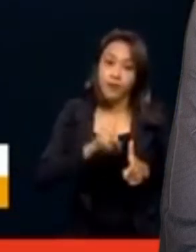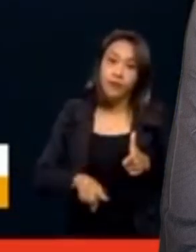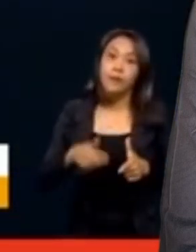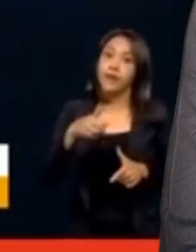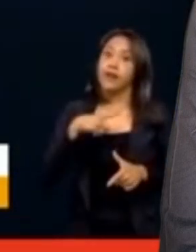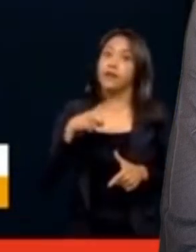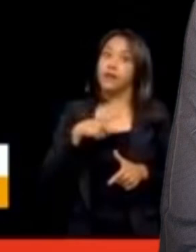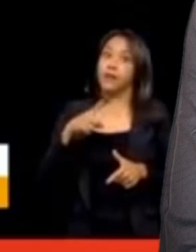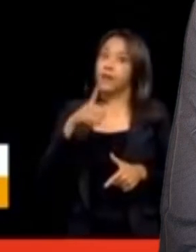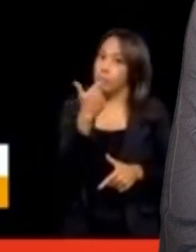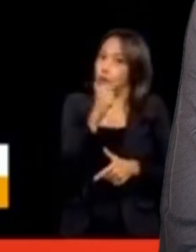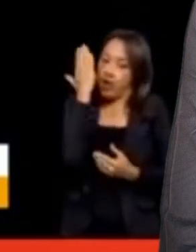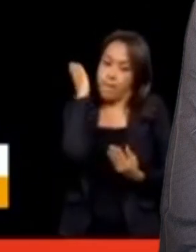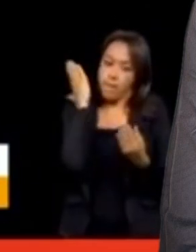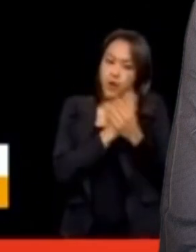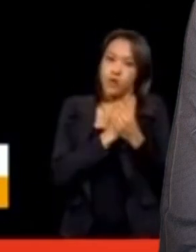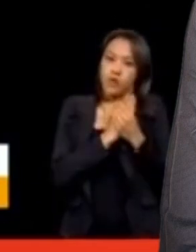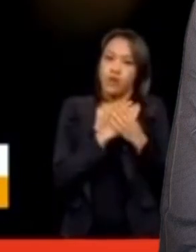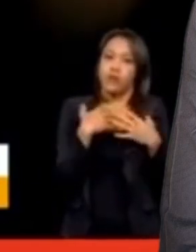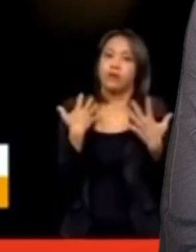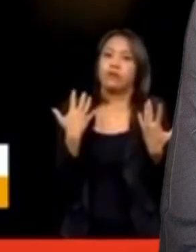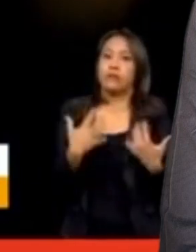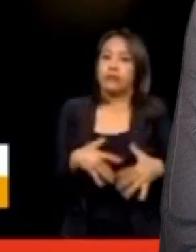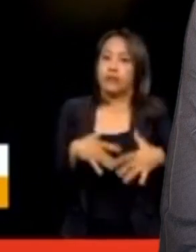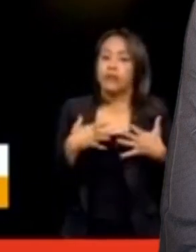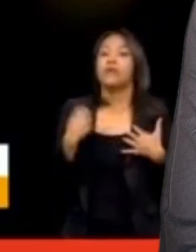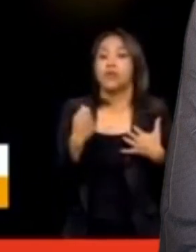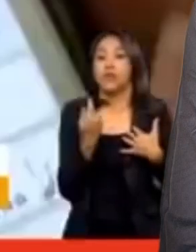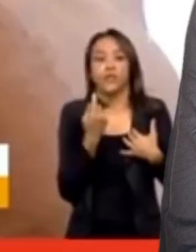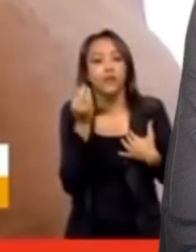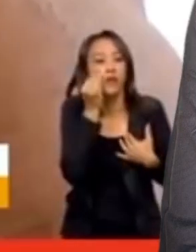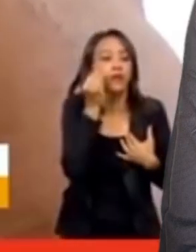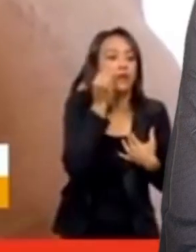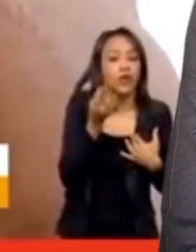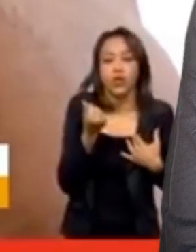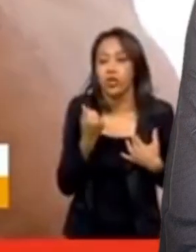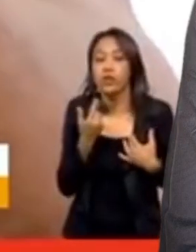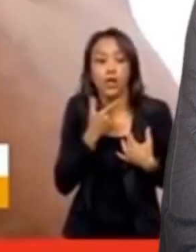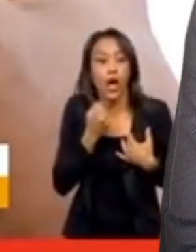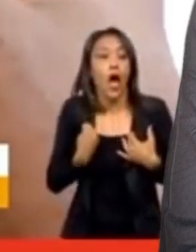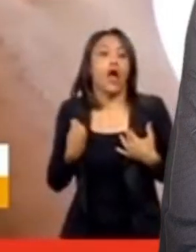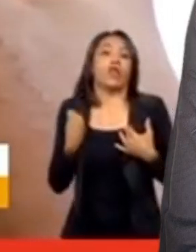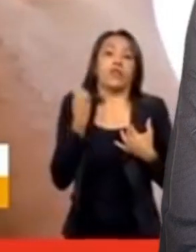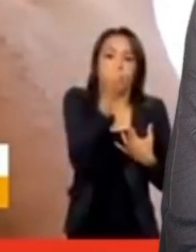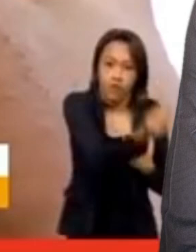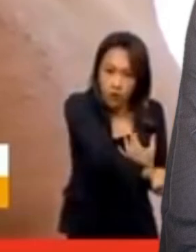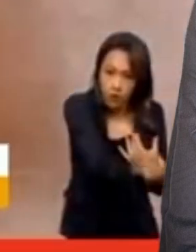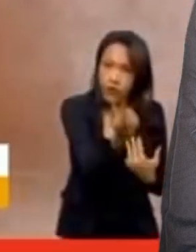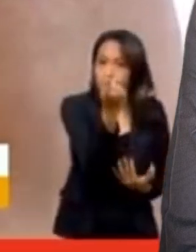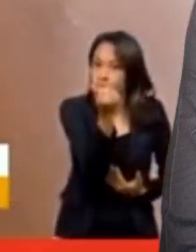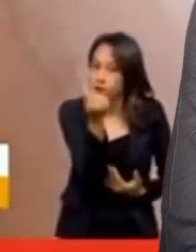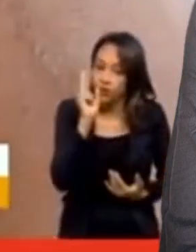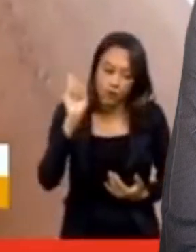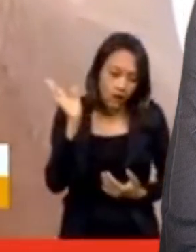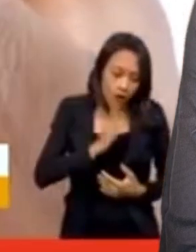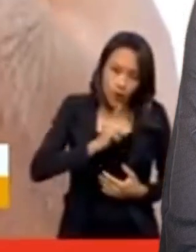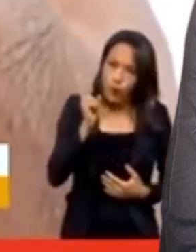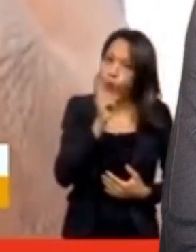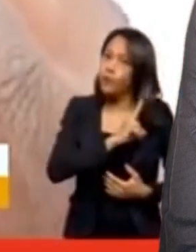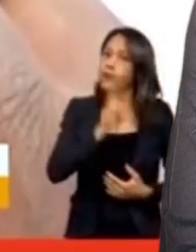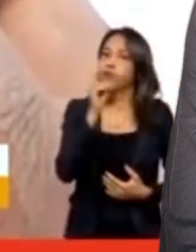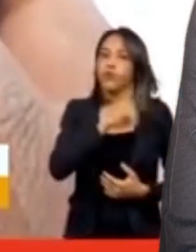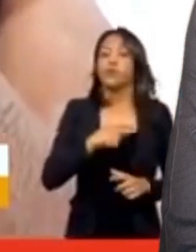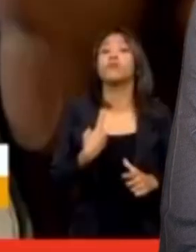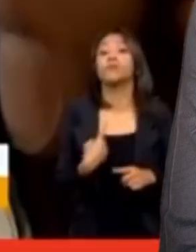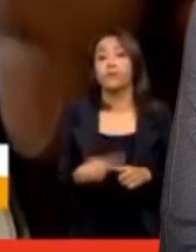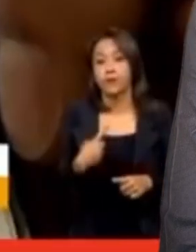processo criminal, é preciso tentar devolver o valor recebido via Pix por engano imediatamente. Isso